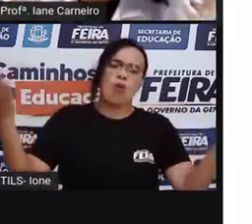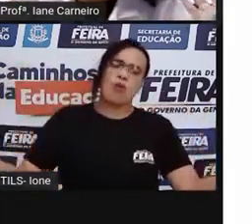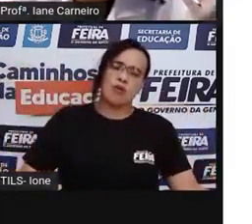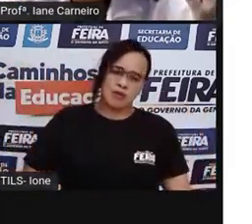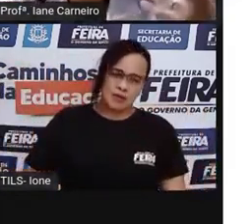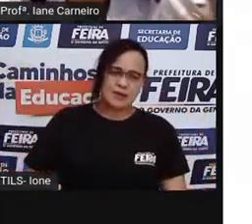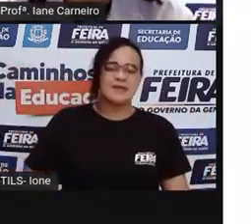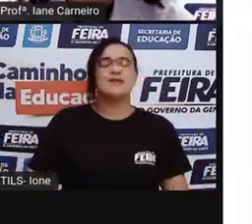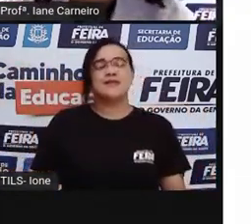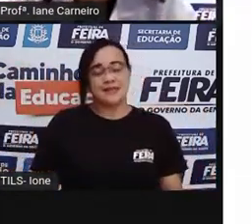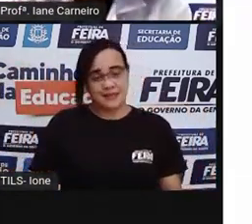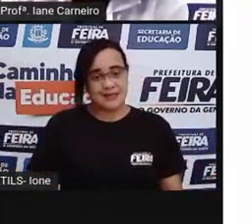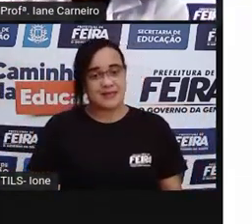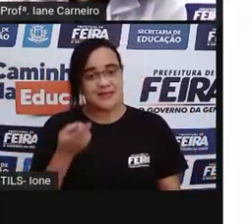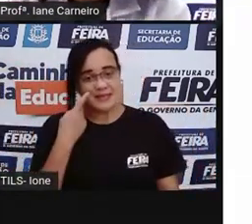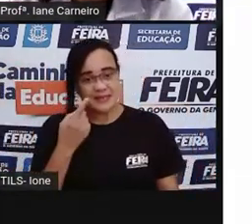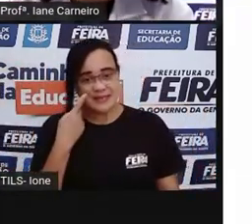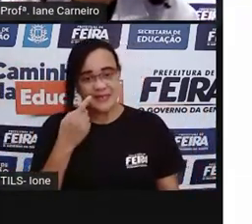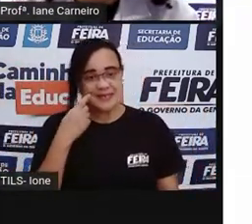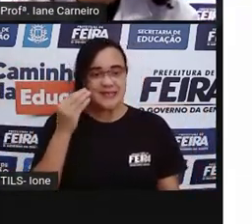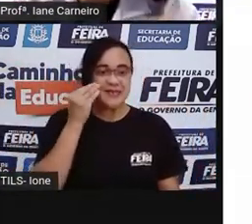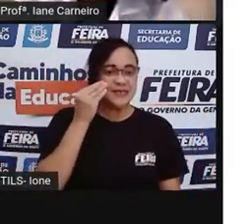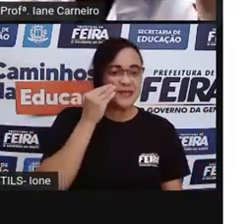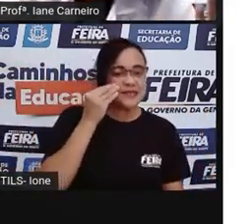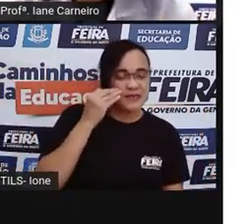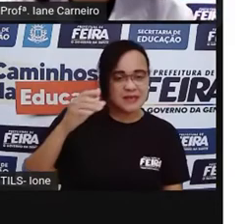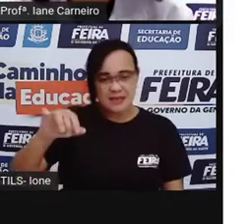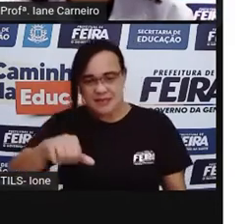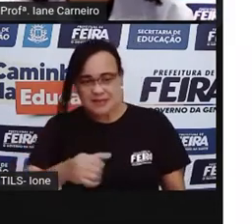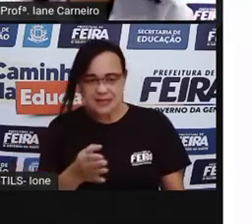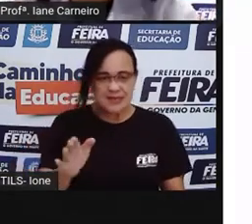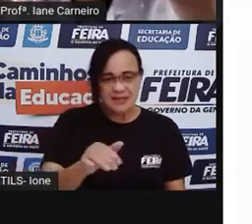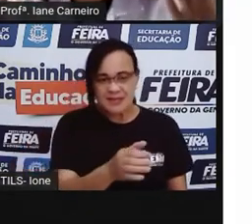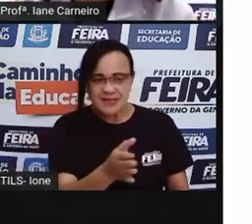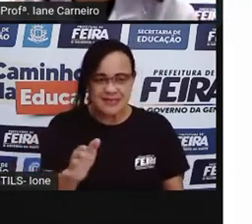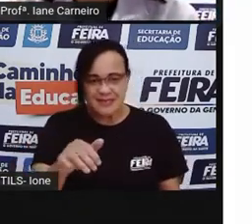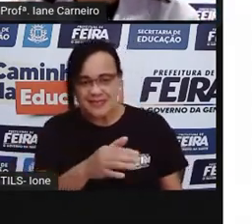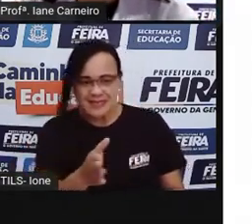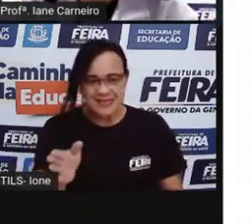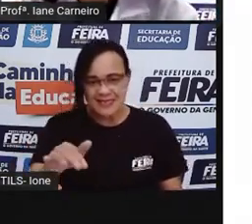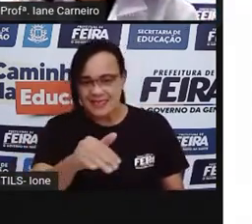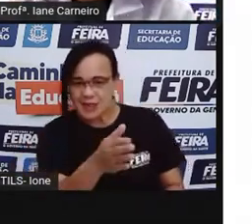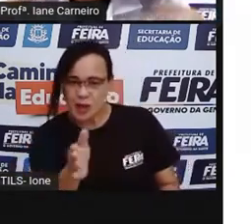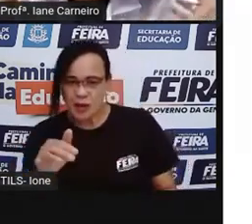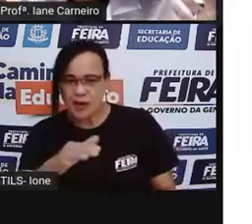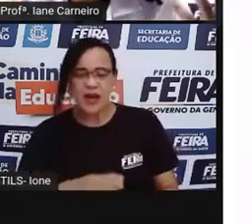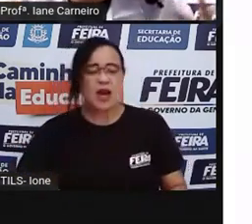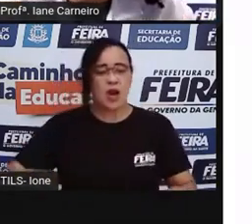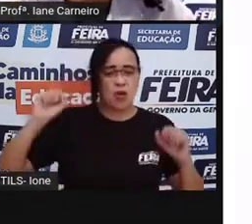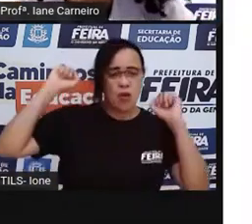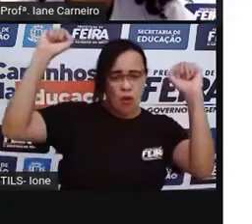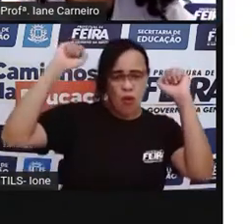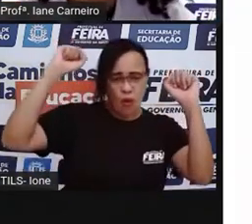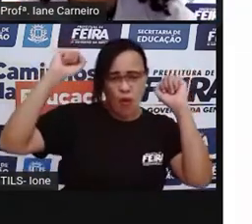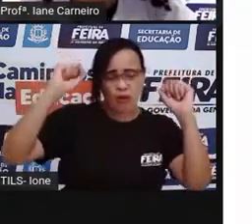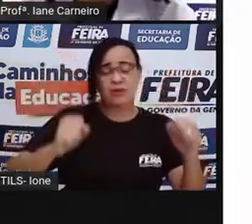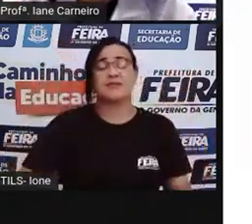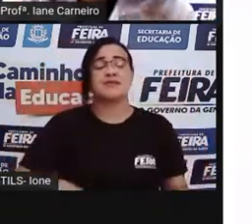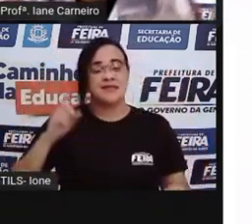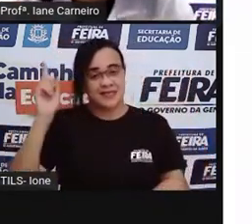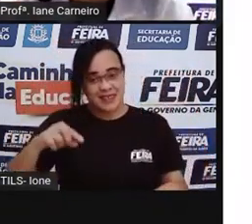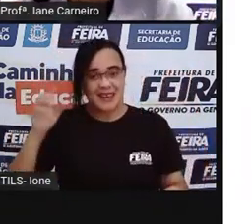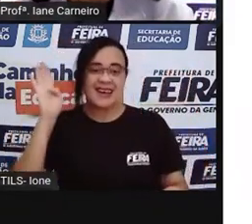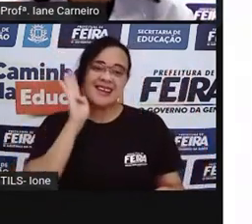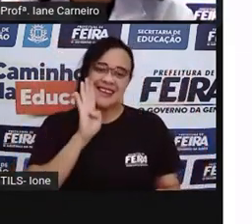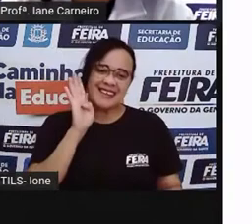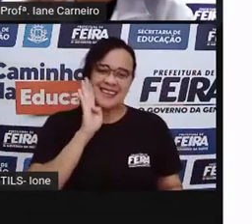goleiro, você vai ter que tentar driblar do colega para conseguir fazer um golaço, né? Então, é uma brincadeira muito divertida.